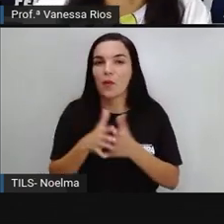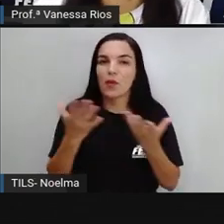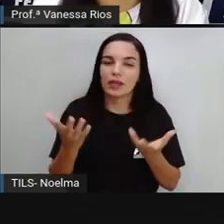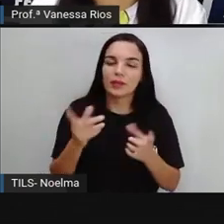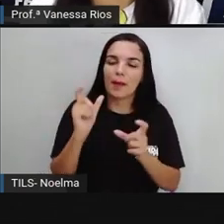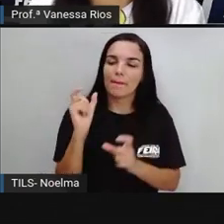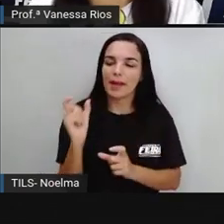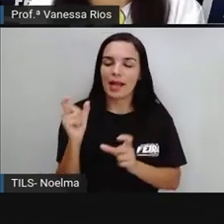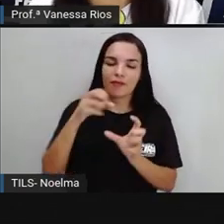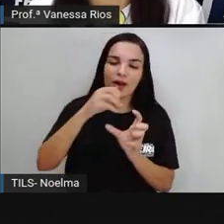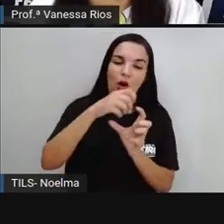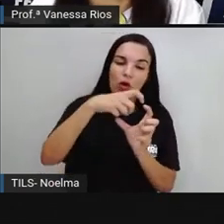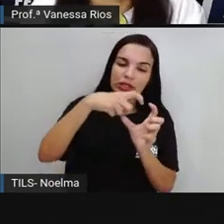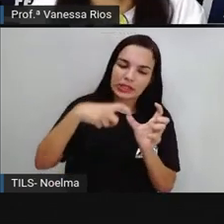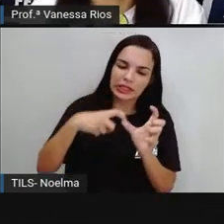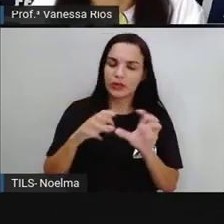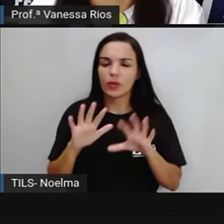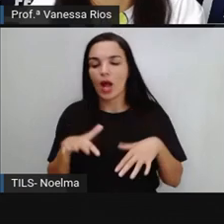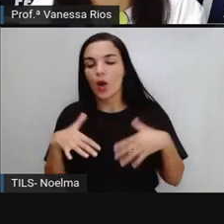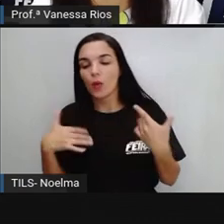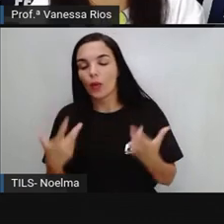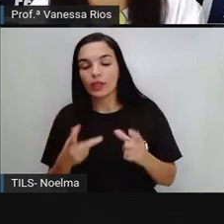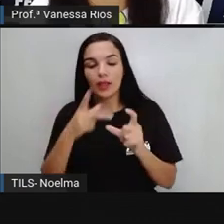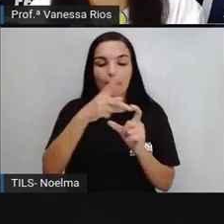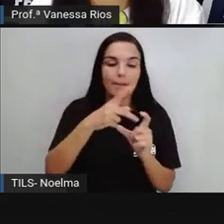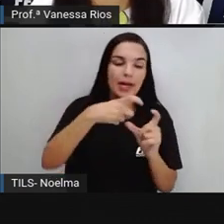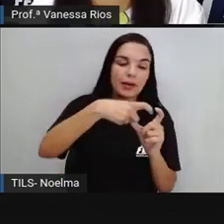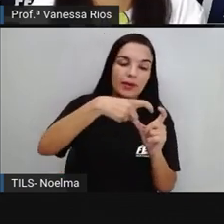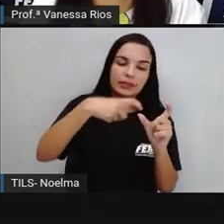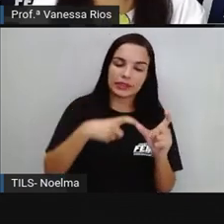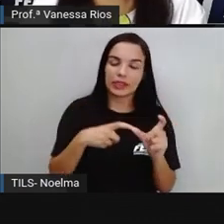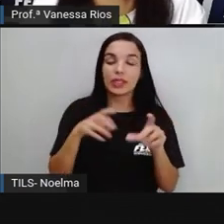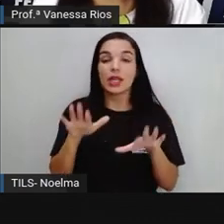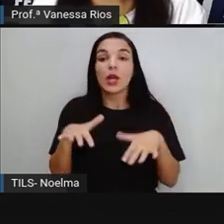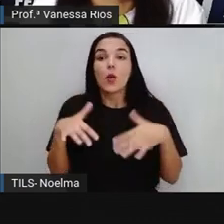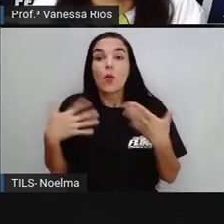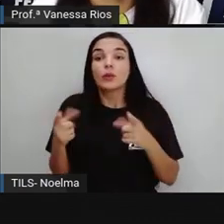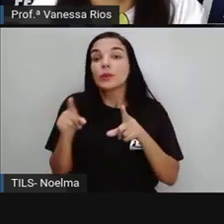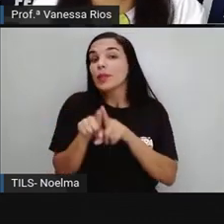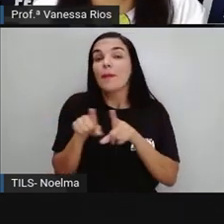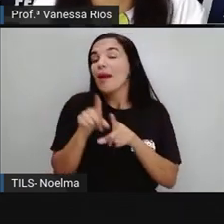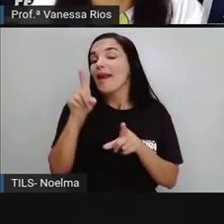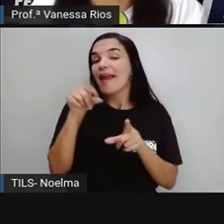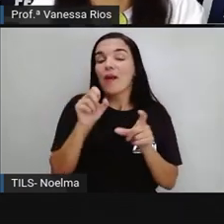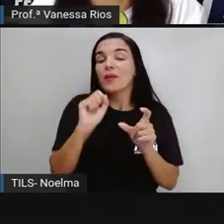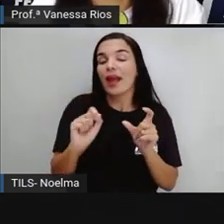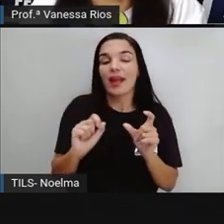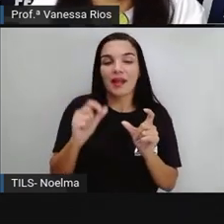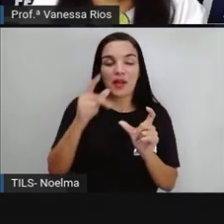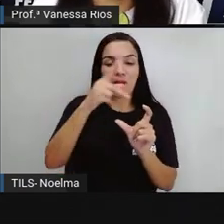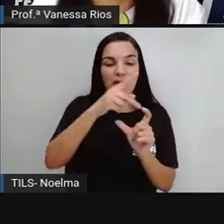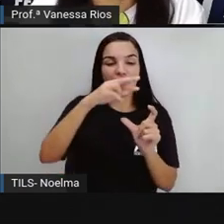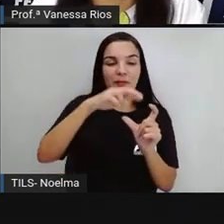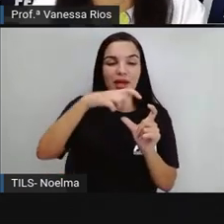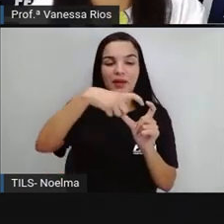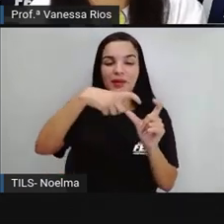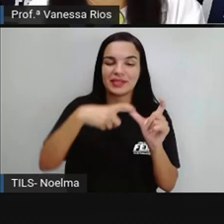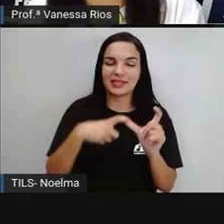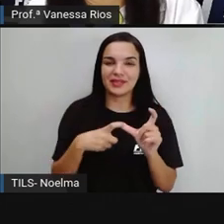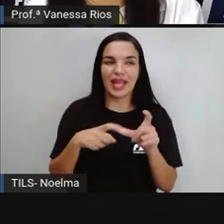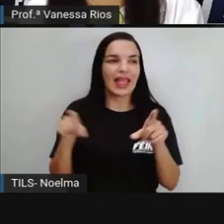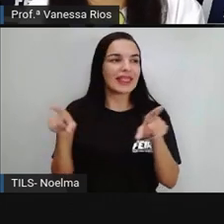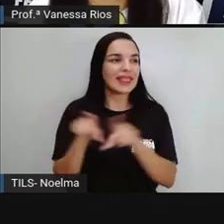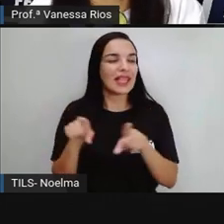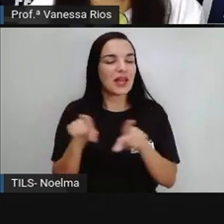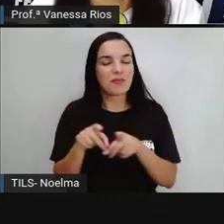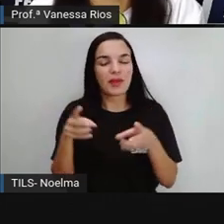oxítona, quando ela é paroxítona e quando ela é pró-paroxítona. Observamos também aí quais são